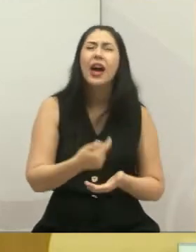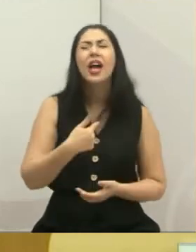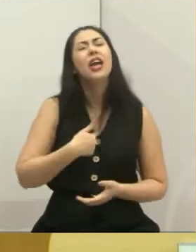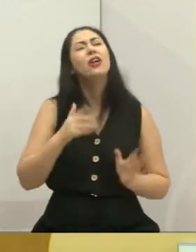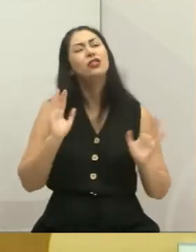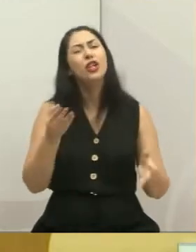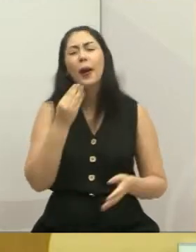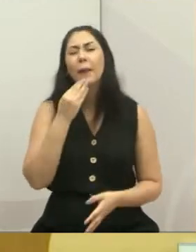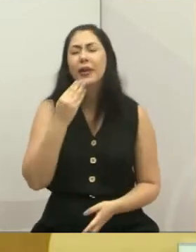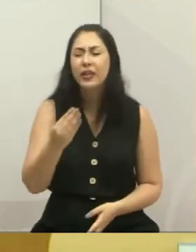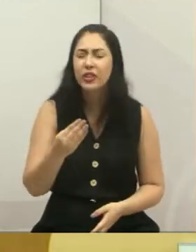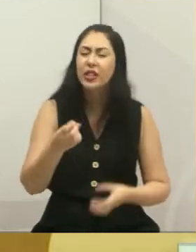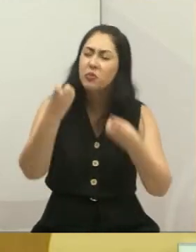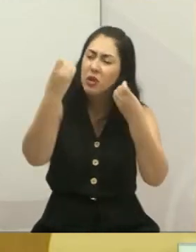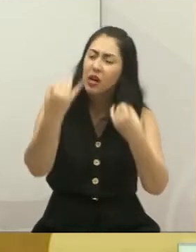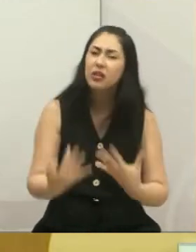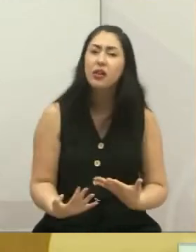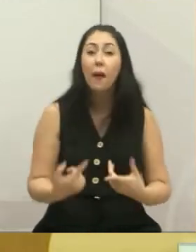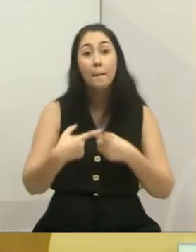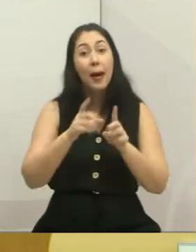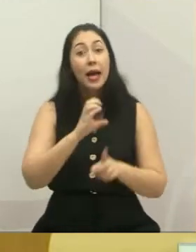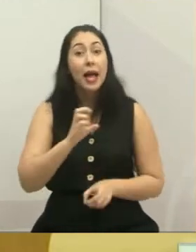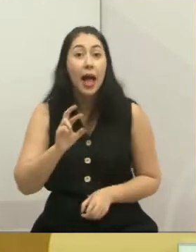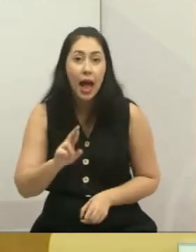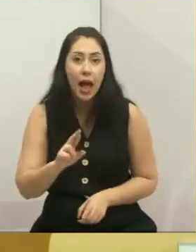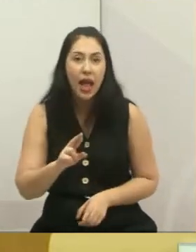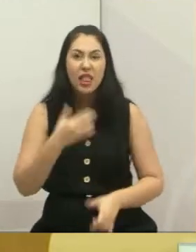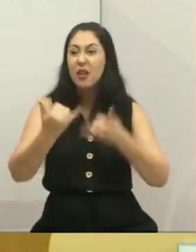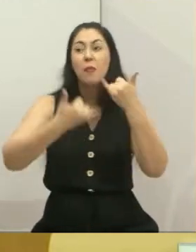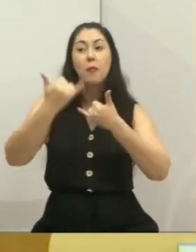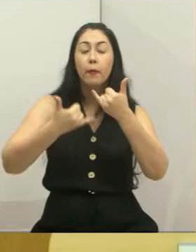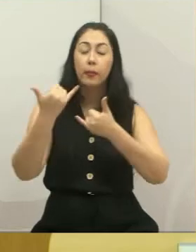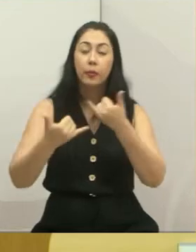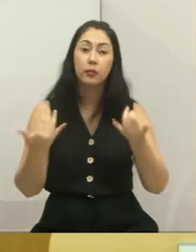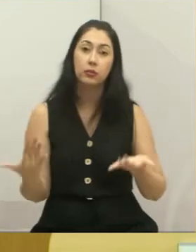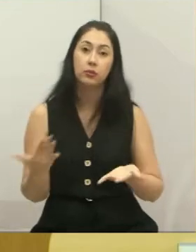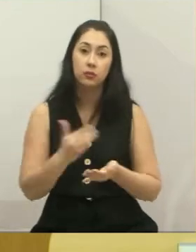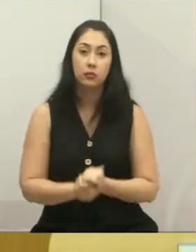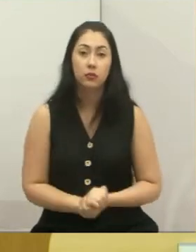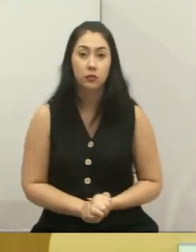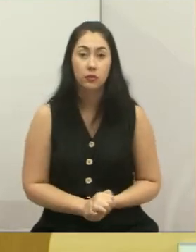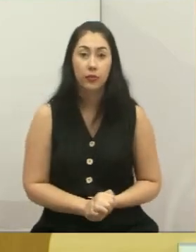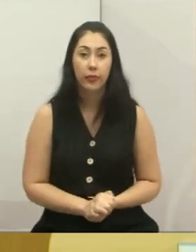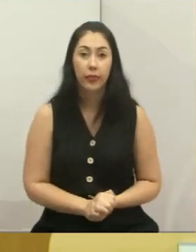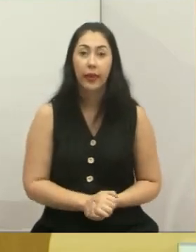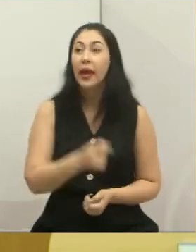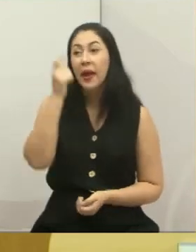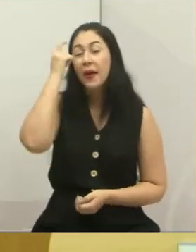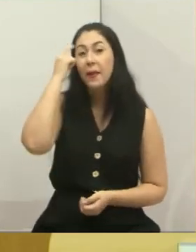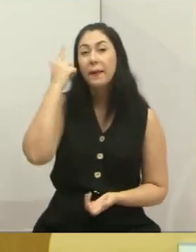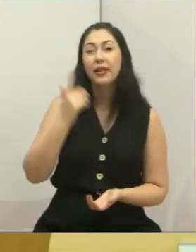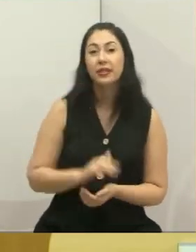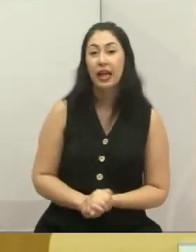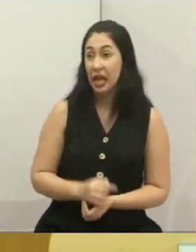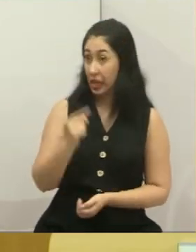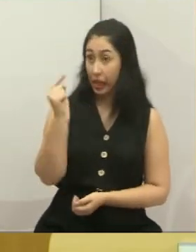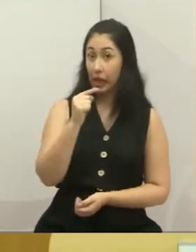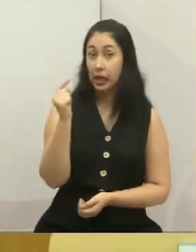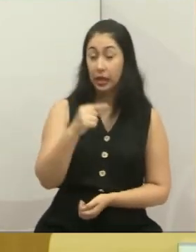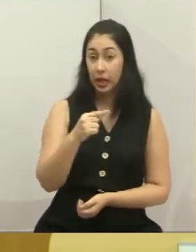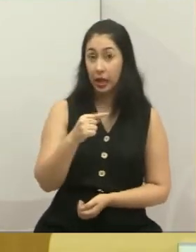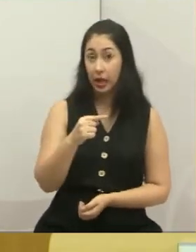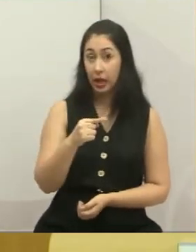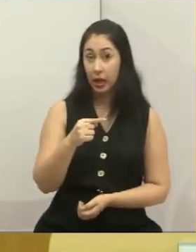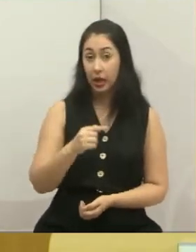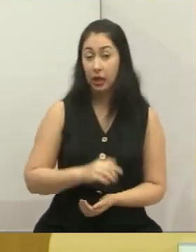já mandei o pedido de informação, e a CCR Nova Dutra está brincando com as coisas. Ela acha que no retão da morte, que